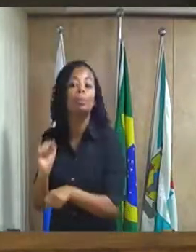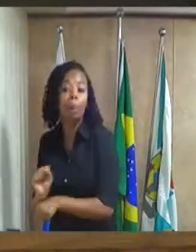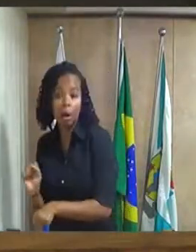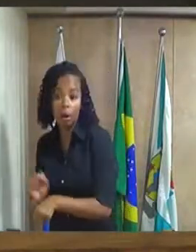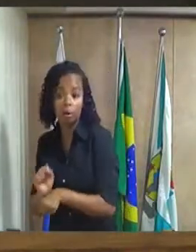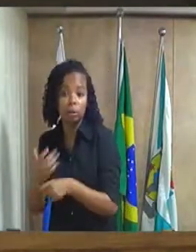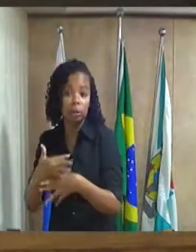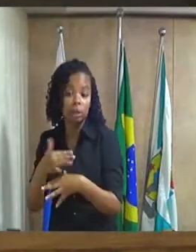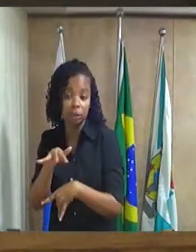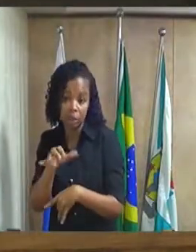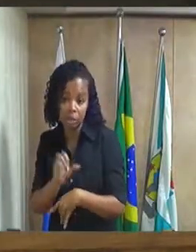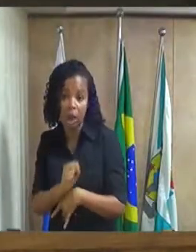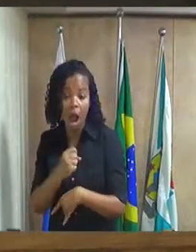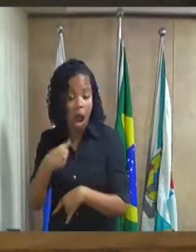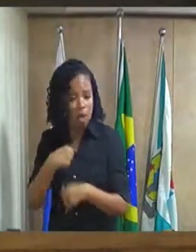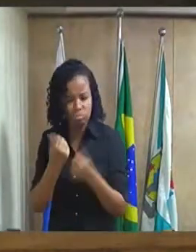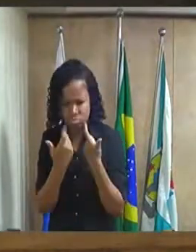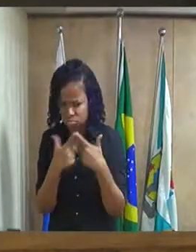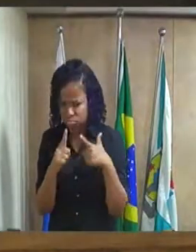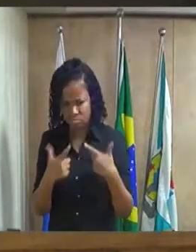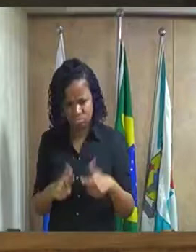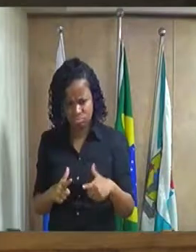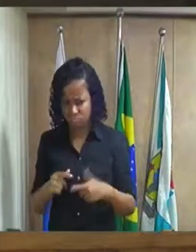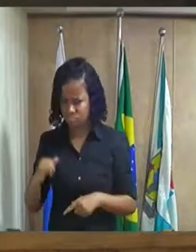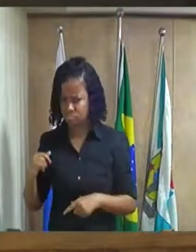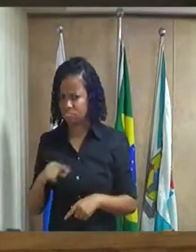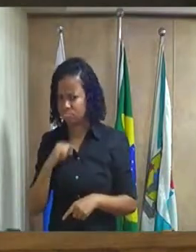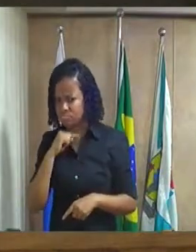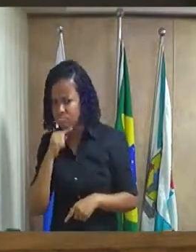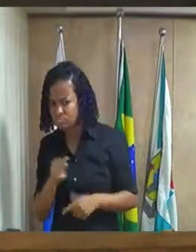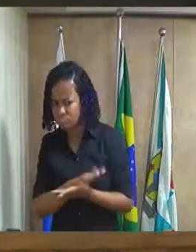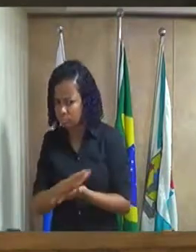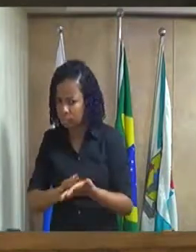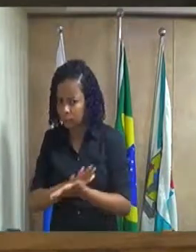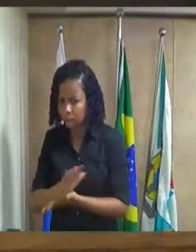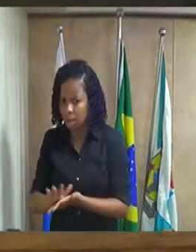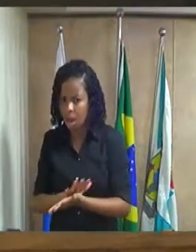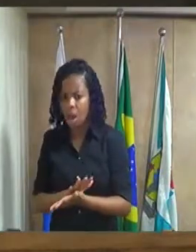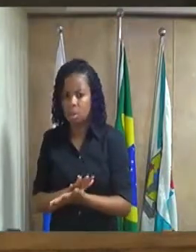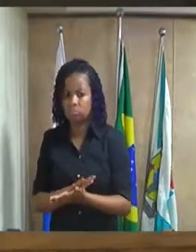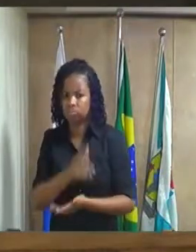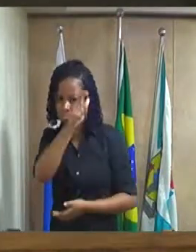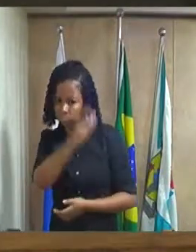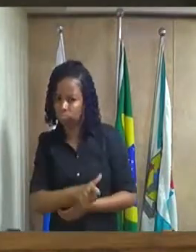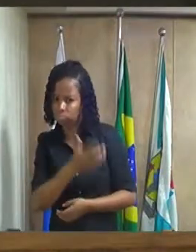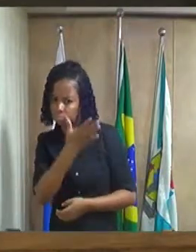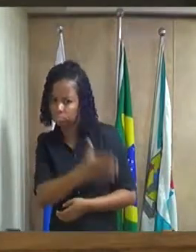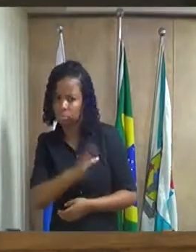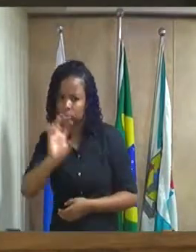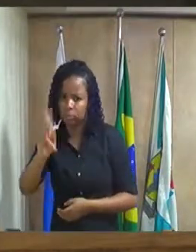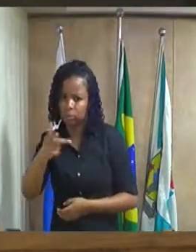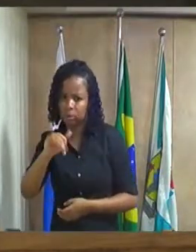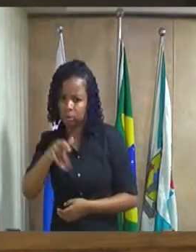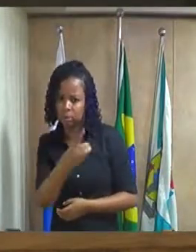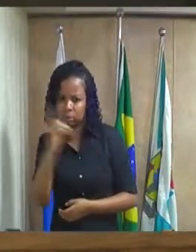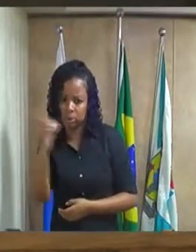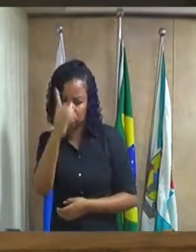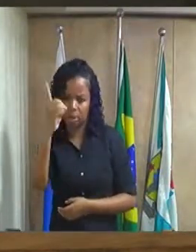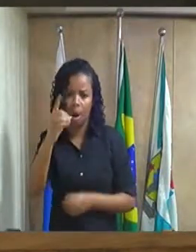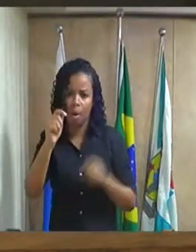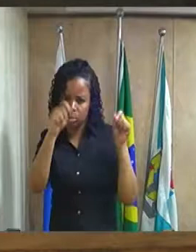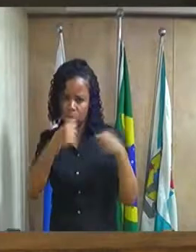cidade e eu não tenho dúvida vereador Chiquinho Grandão que vossa excelência vai poder contribuir com isso